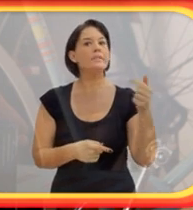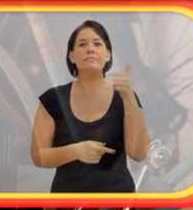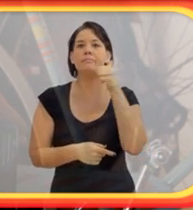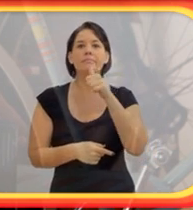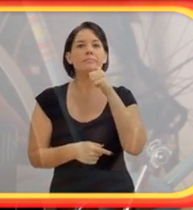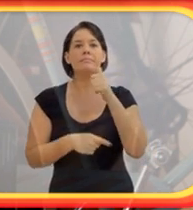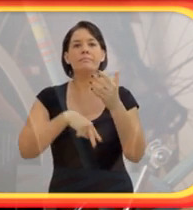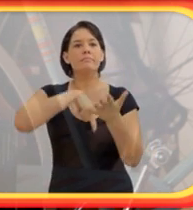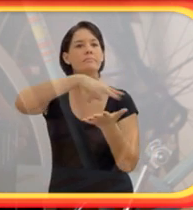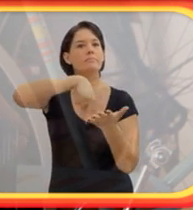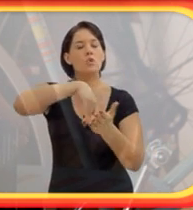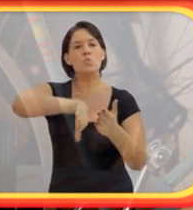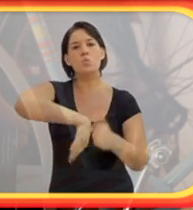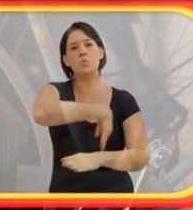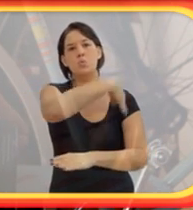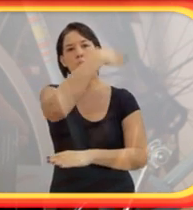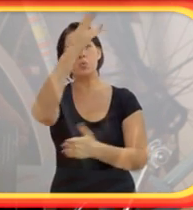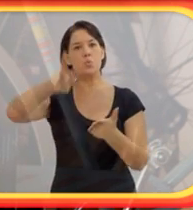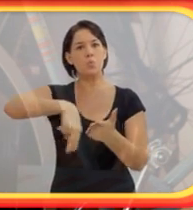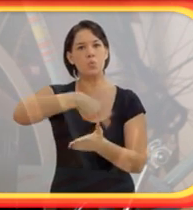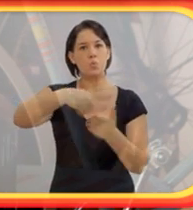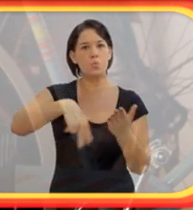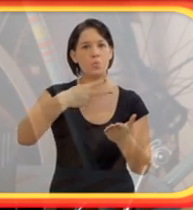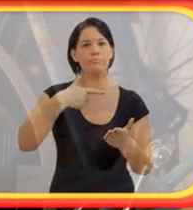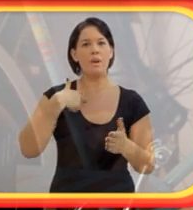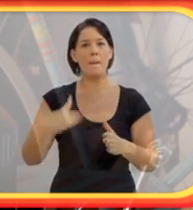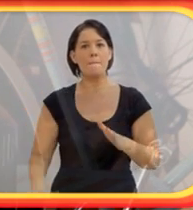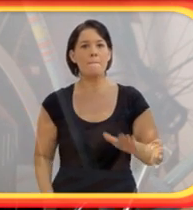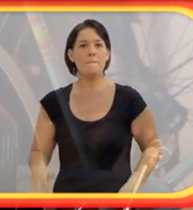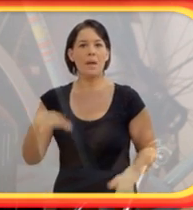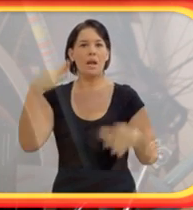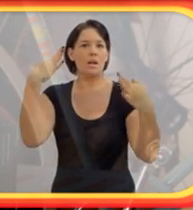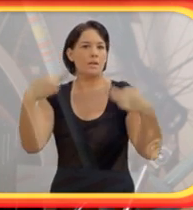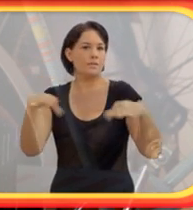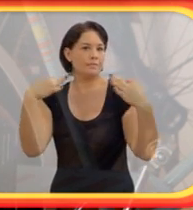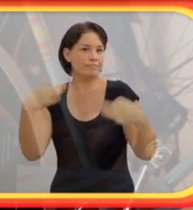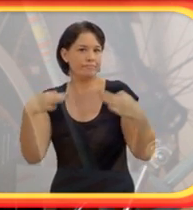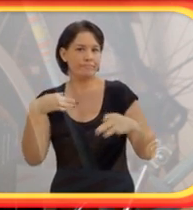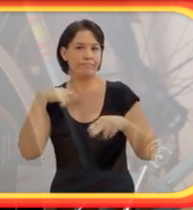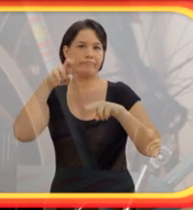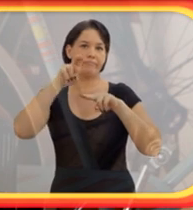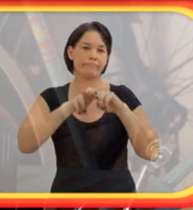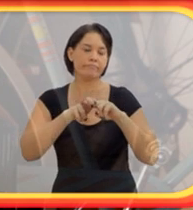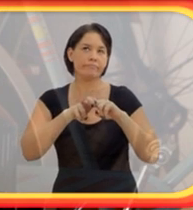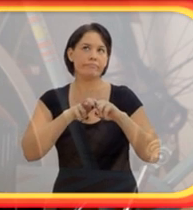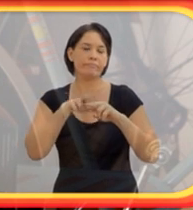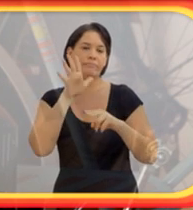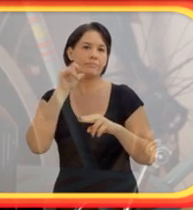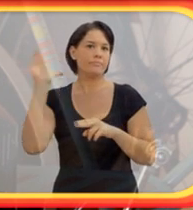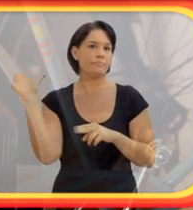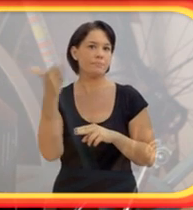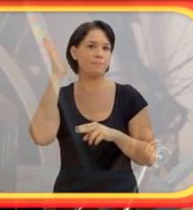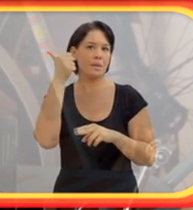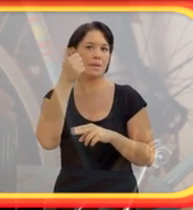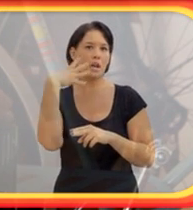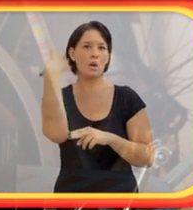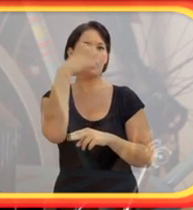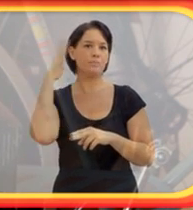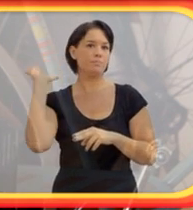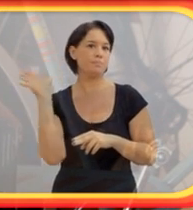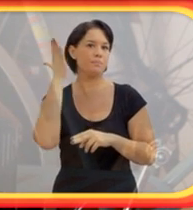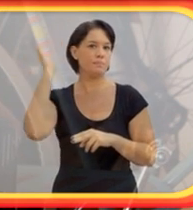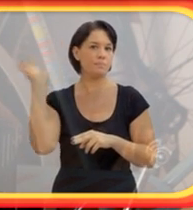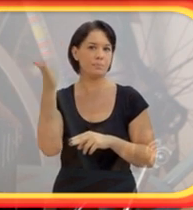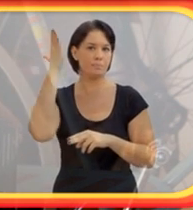pecados, esperando ela sentar. E ela não sentava. No finalzinho do show, ela resolveu sentar ali, toda descabelada,